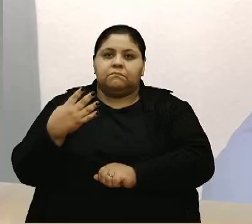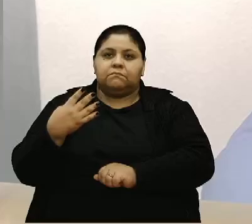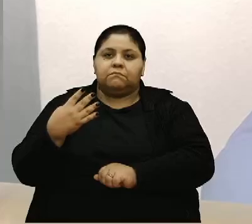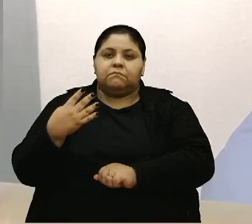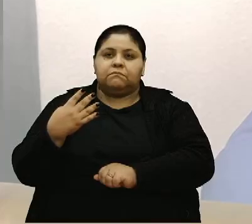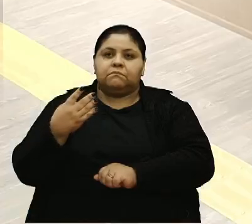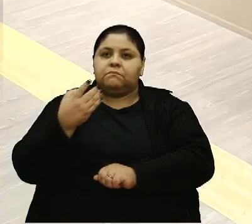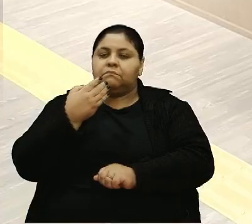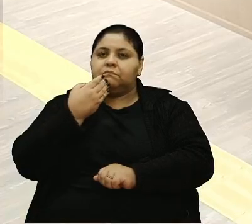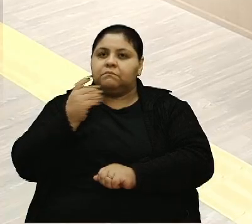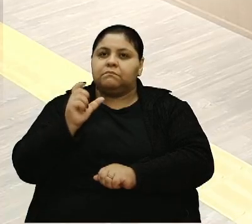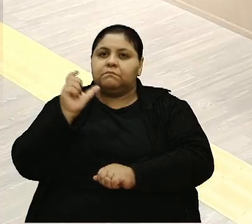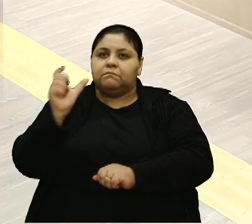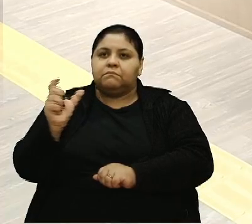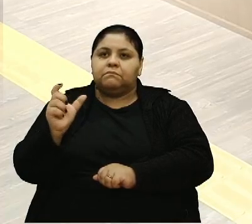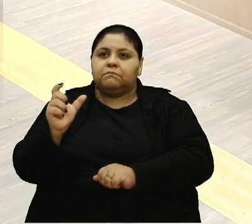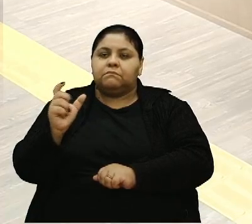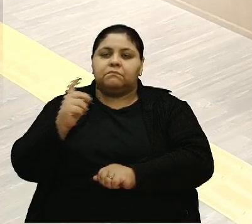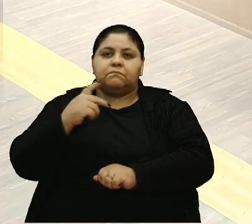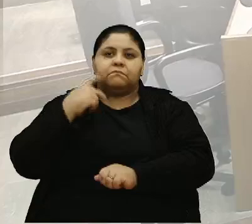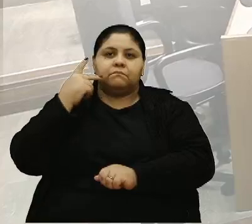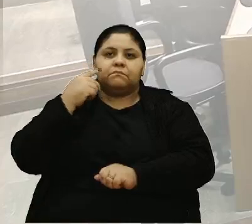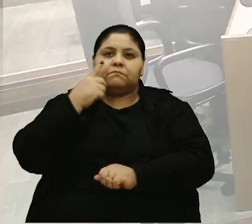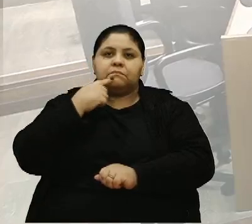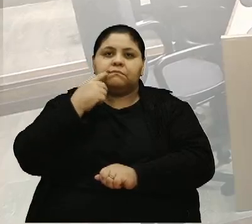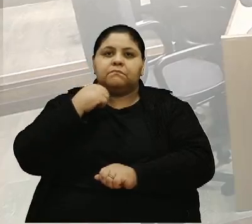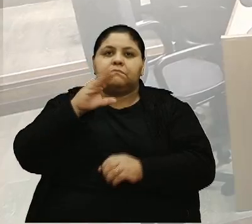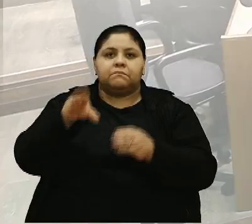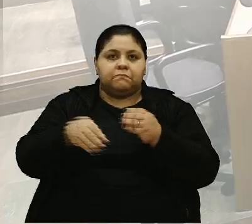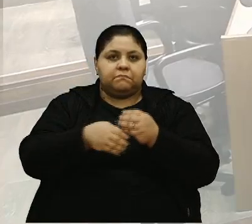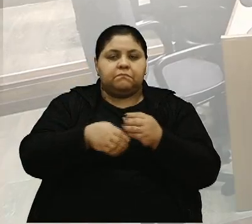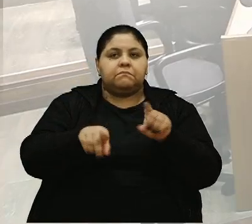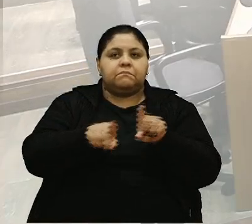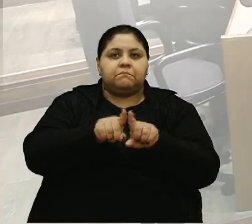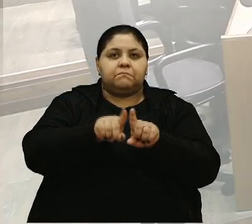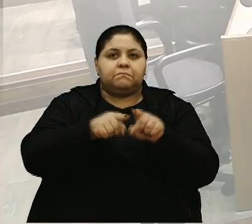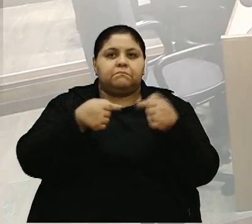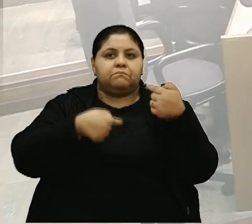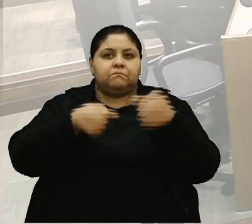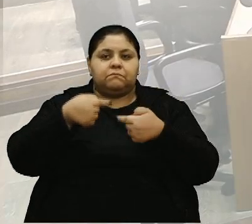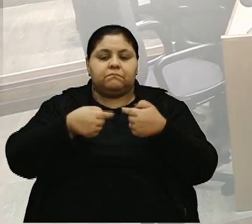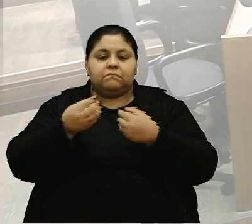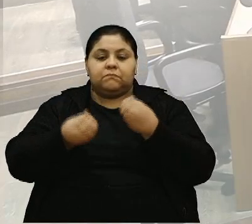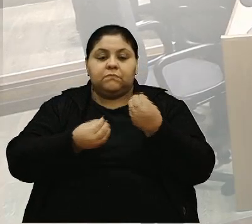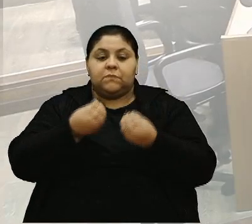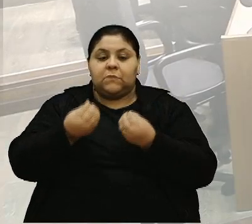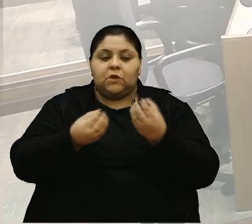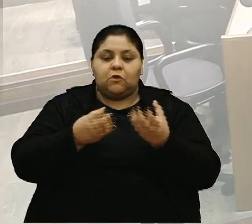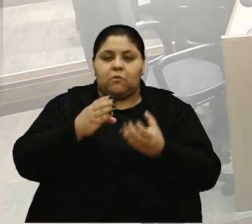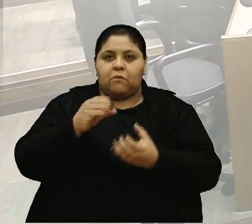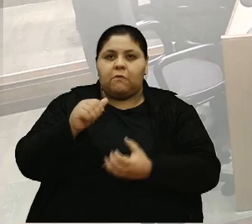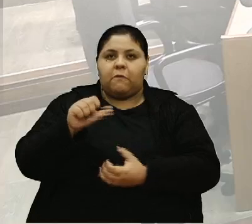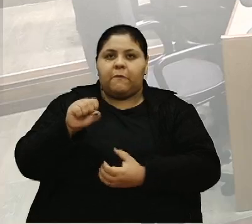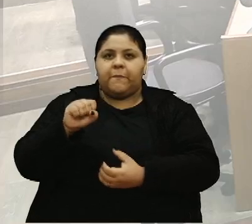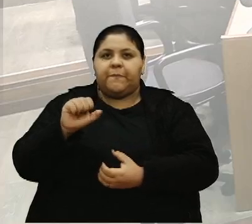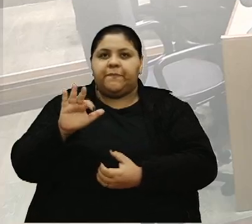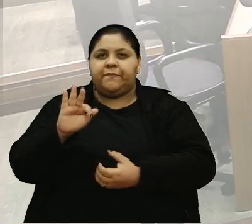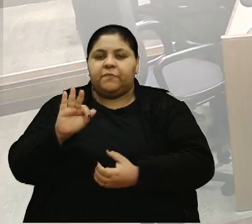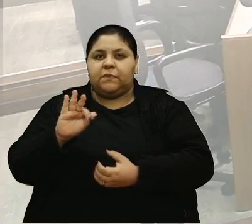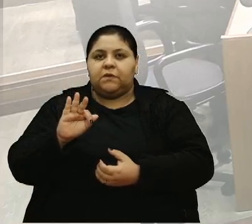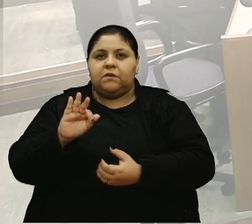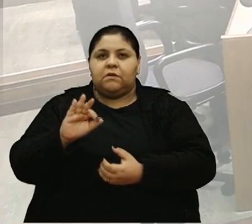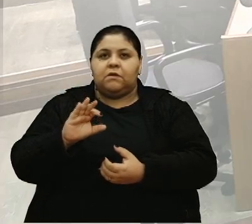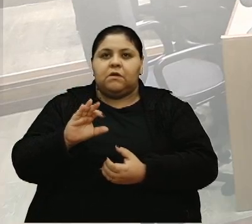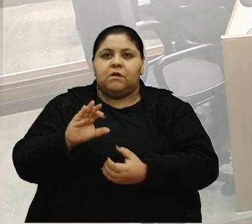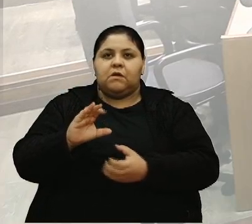Com a palavra, vereadora Rosa. Então, essa emenda também foi debatida, como a CASF, nessa comissão de avaliação,